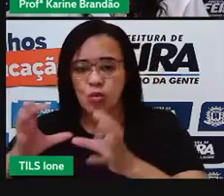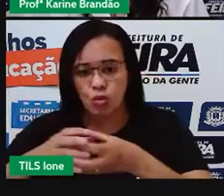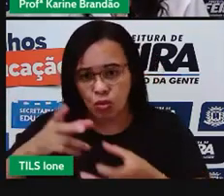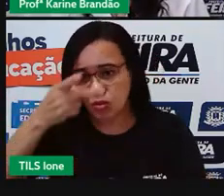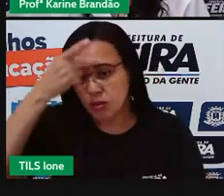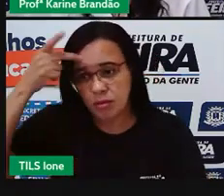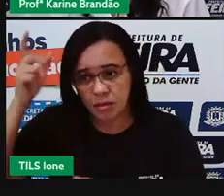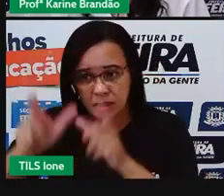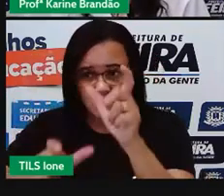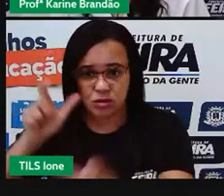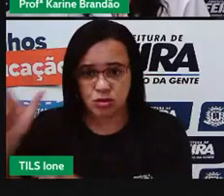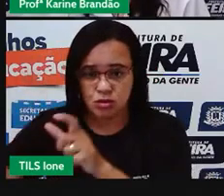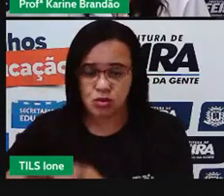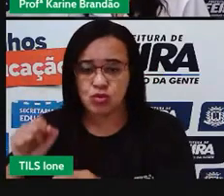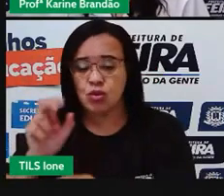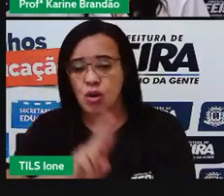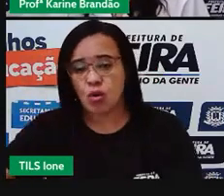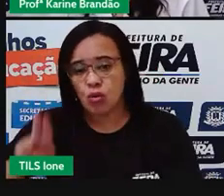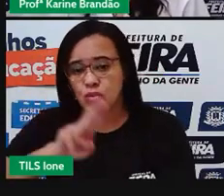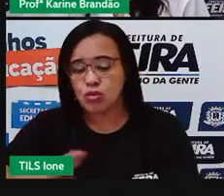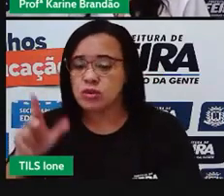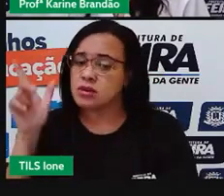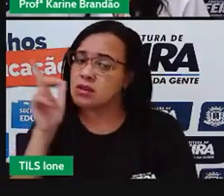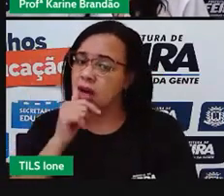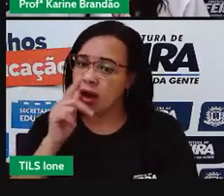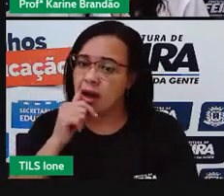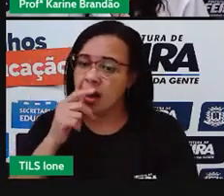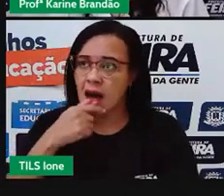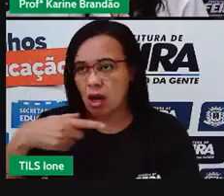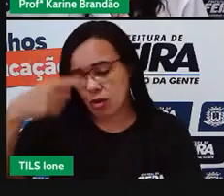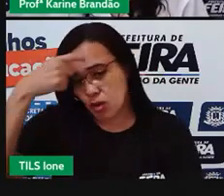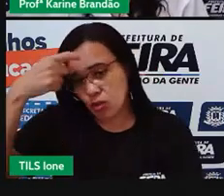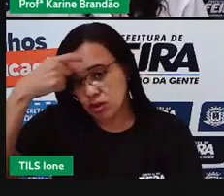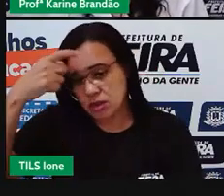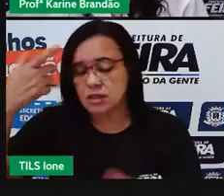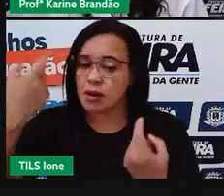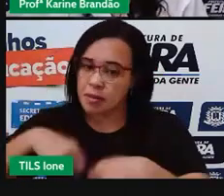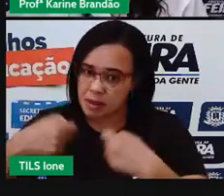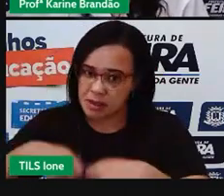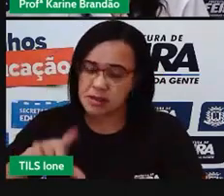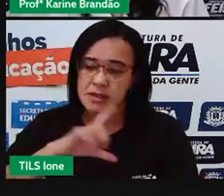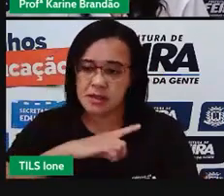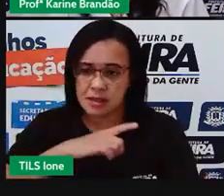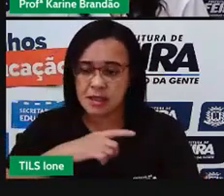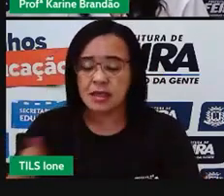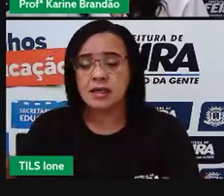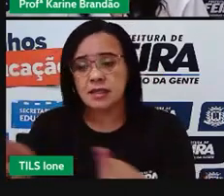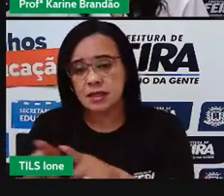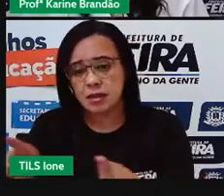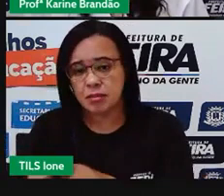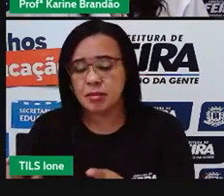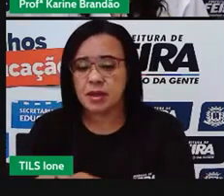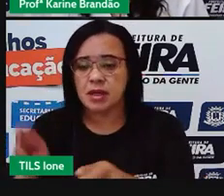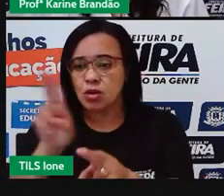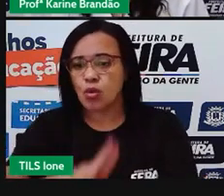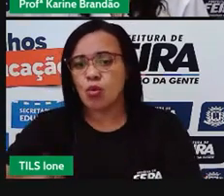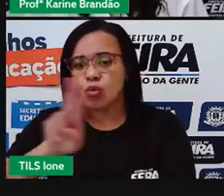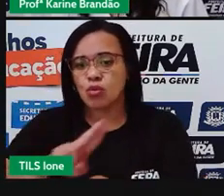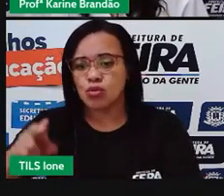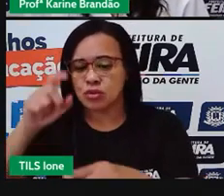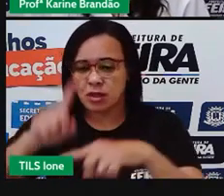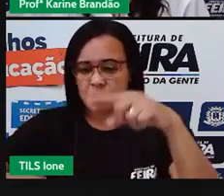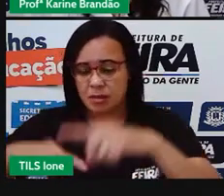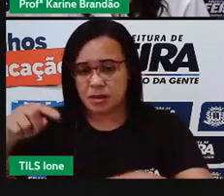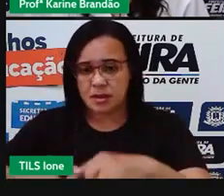adequado e ampliação dos hábitos de reutilização e reciclagem de materiais consumidos na